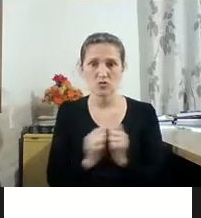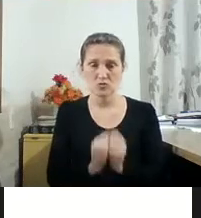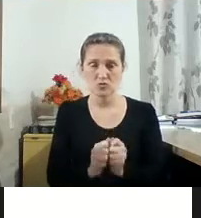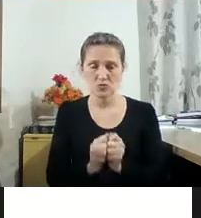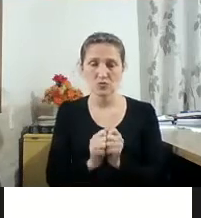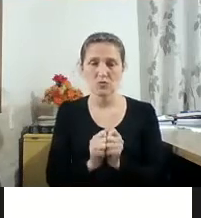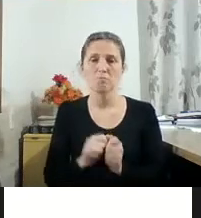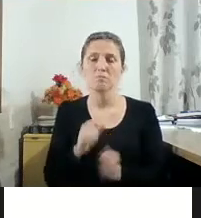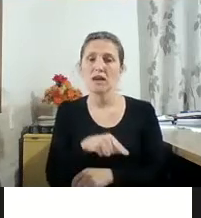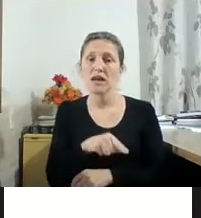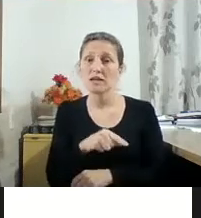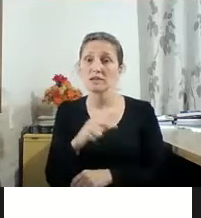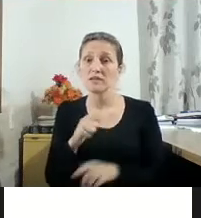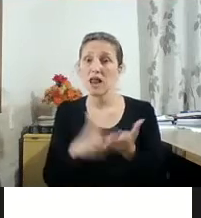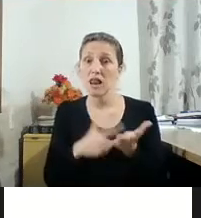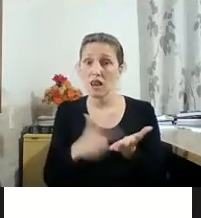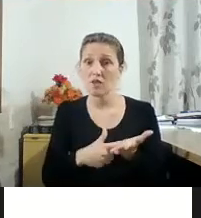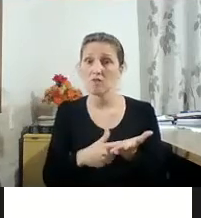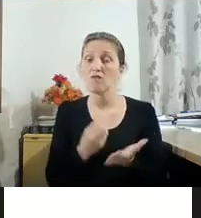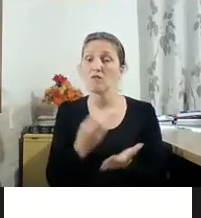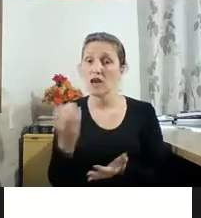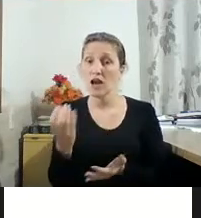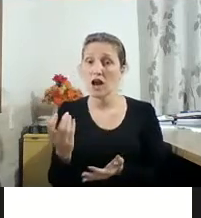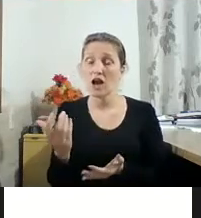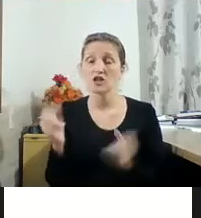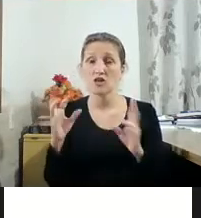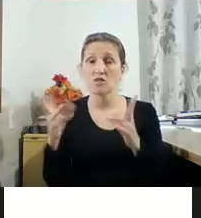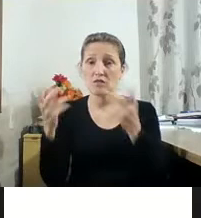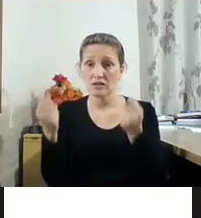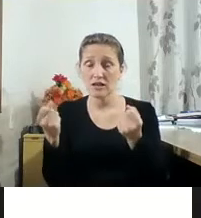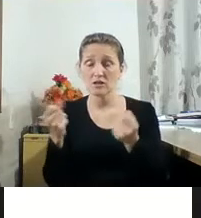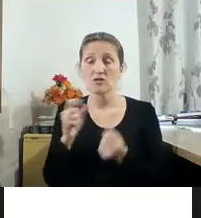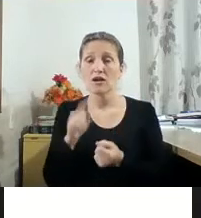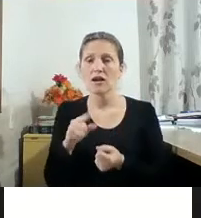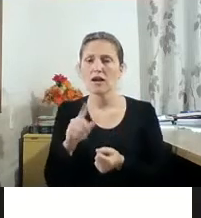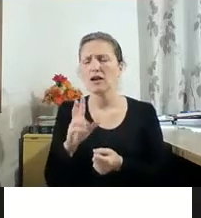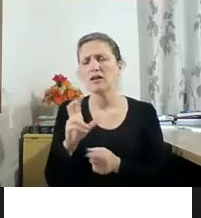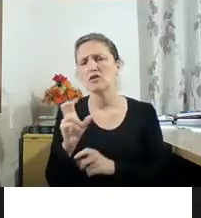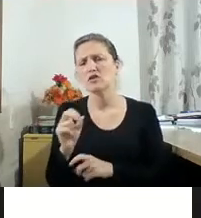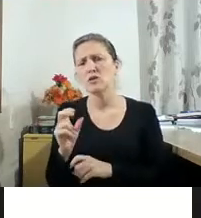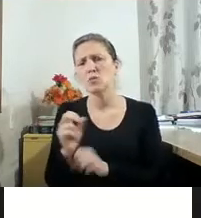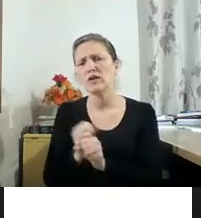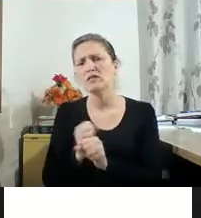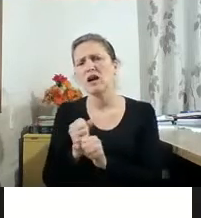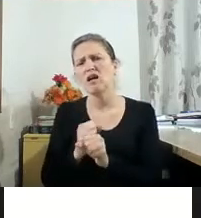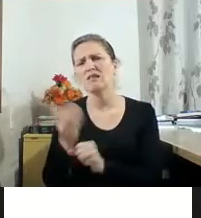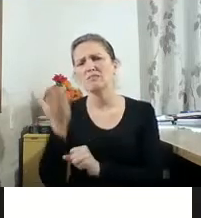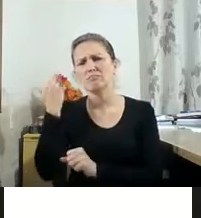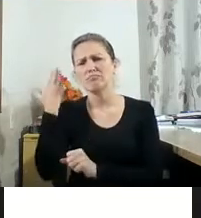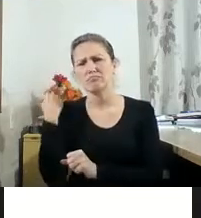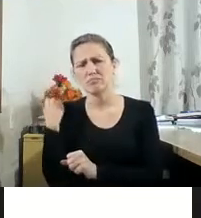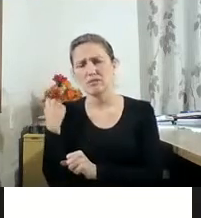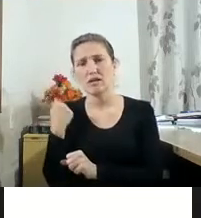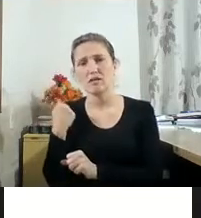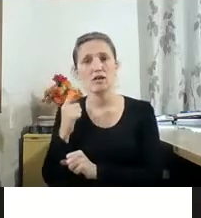o incrível desse livro tão incrível, é feito 50 anos atrás, que ele se colocou verdadeiramente